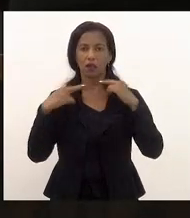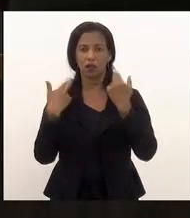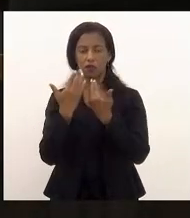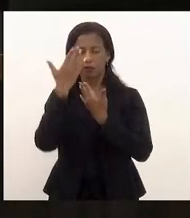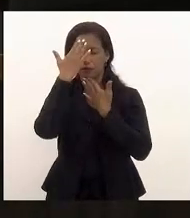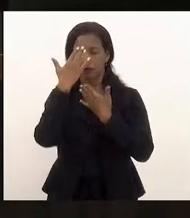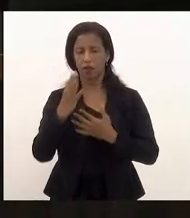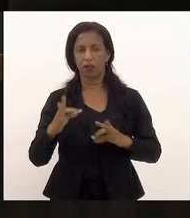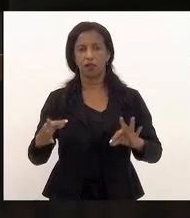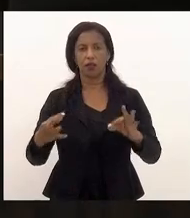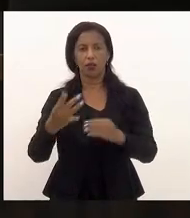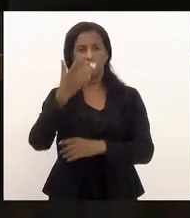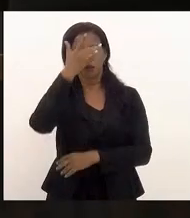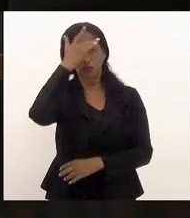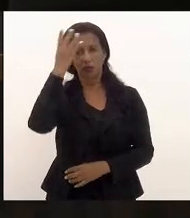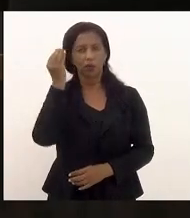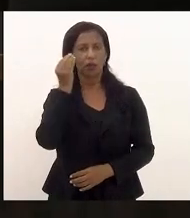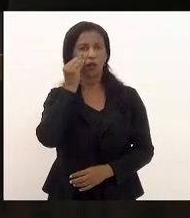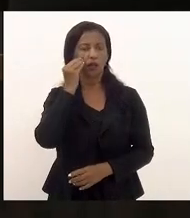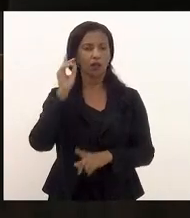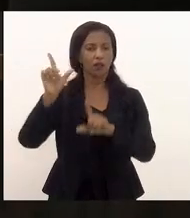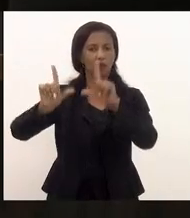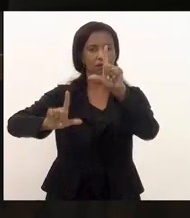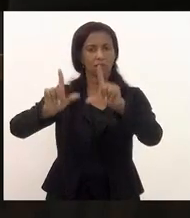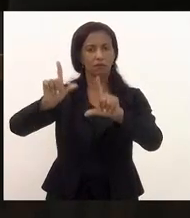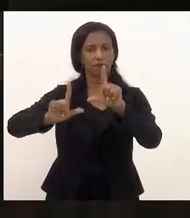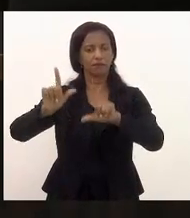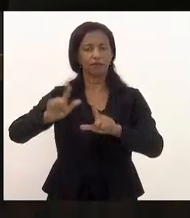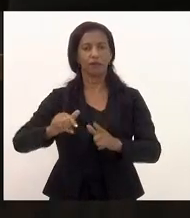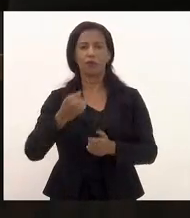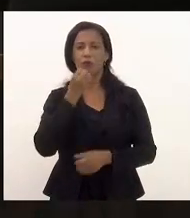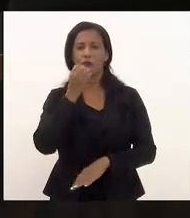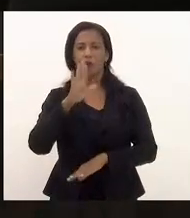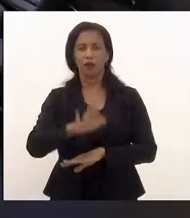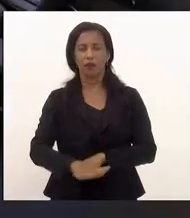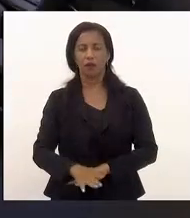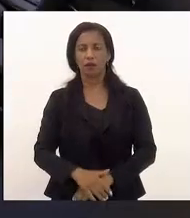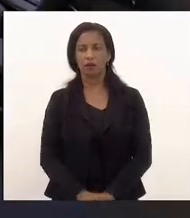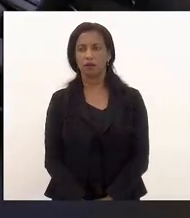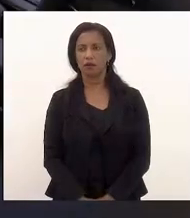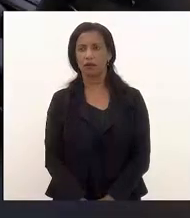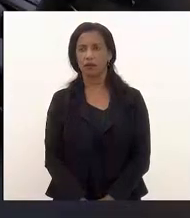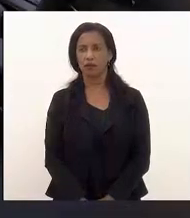agradecendo a todas e todos que nos acompanham pela TV Alerjo boa tarde tchau tchau tchau tchau Obrigado.